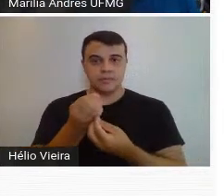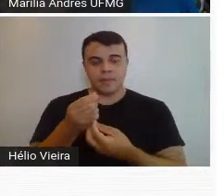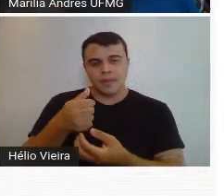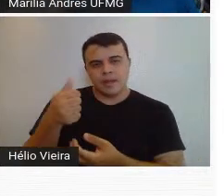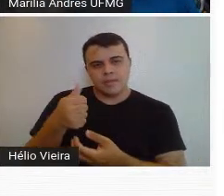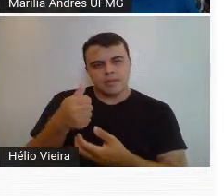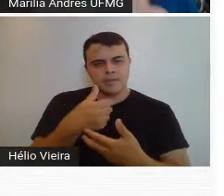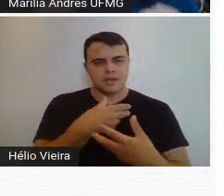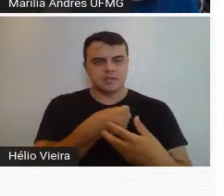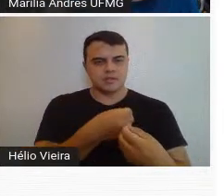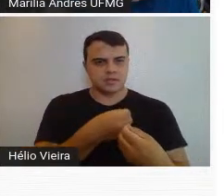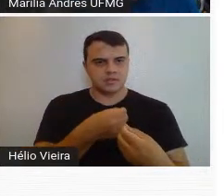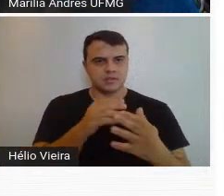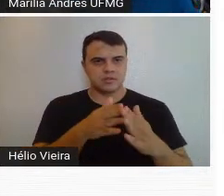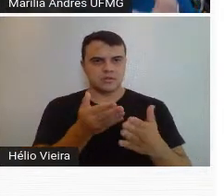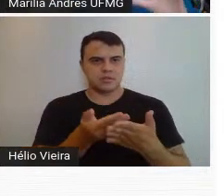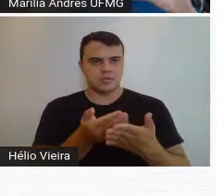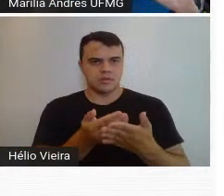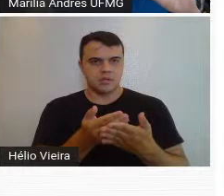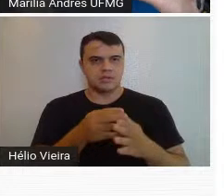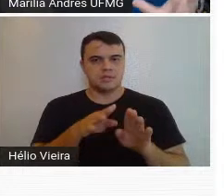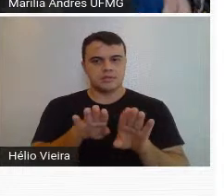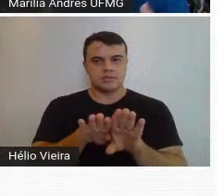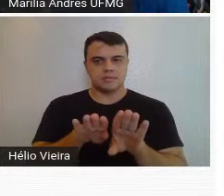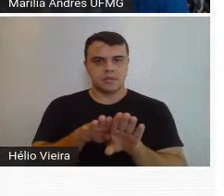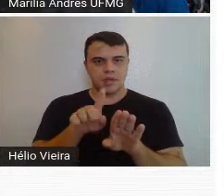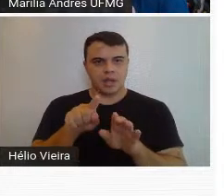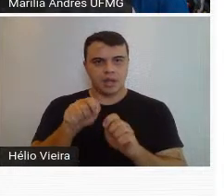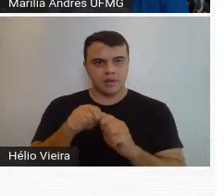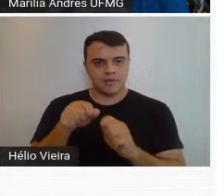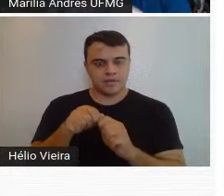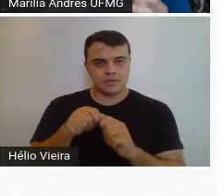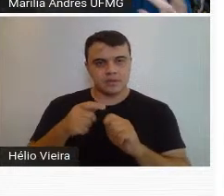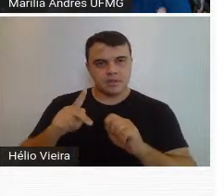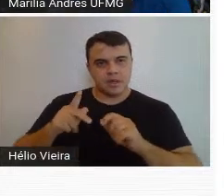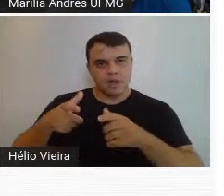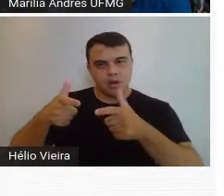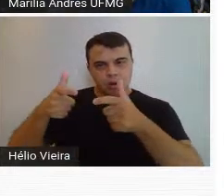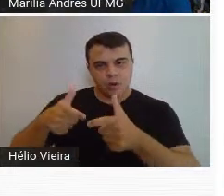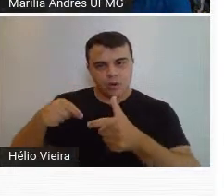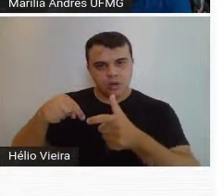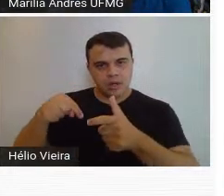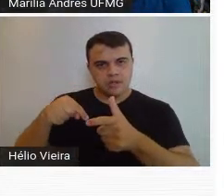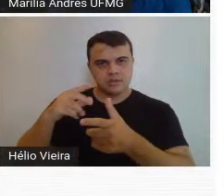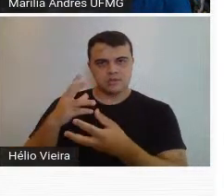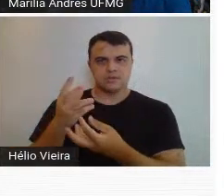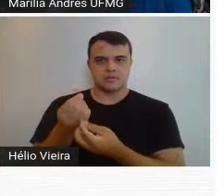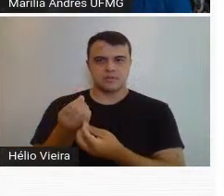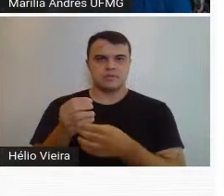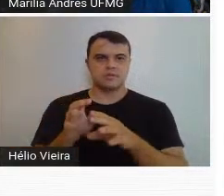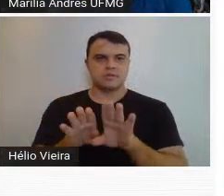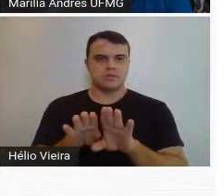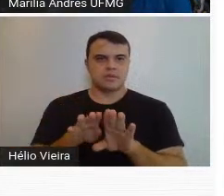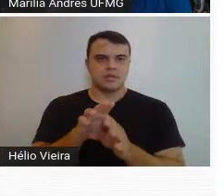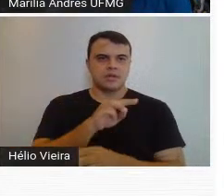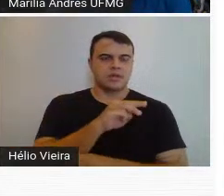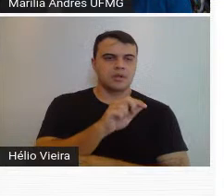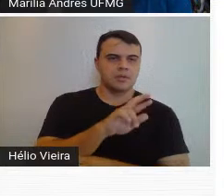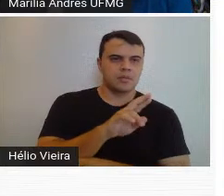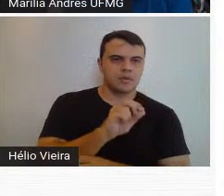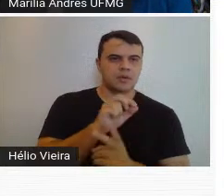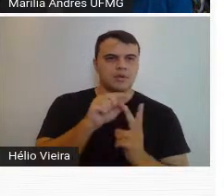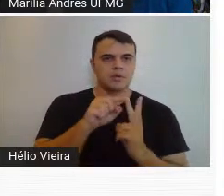geração da Escola Guignard. Inclusive, ela reunia no ateliê dela esses artistas, Mário Silésio,